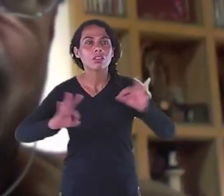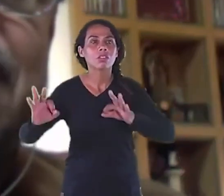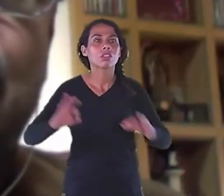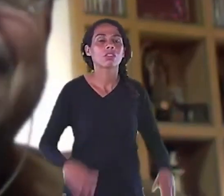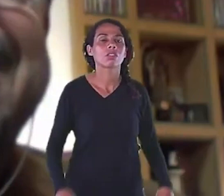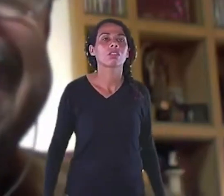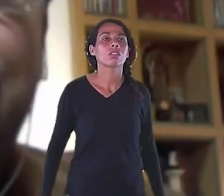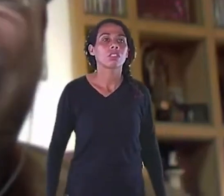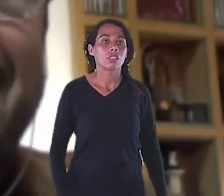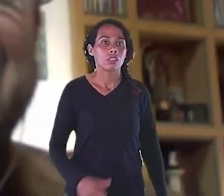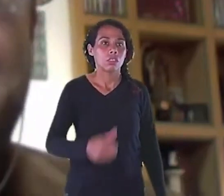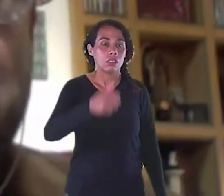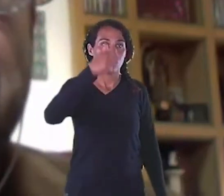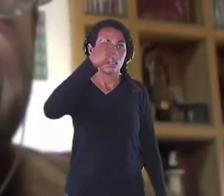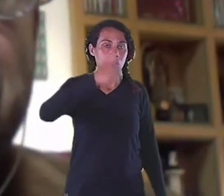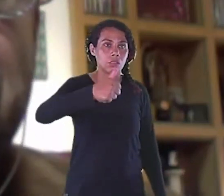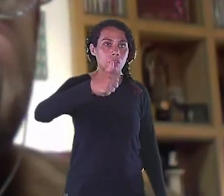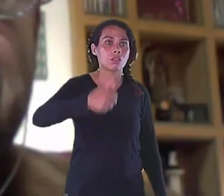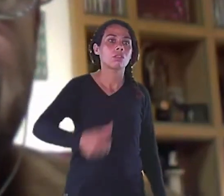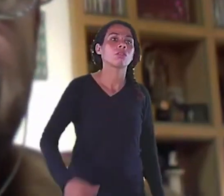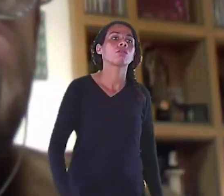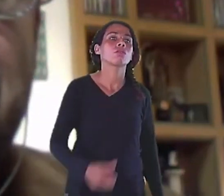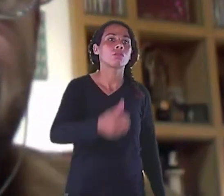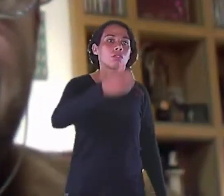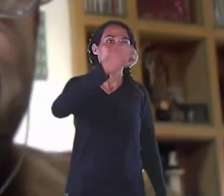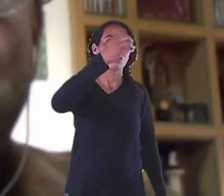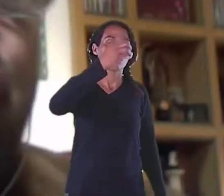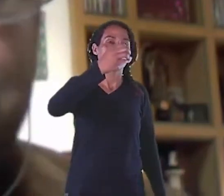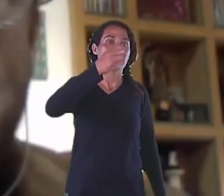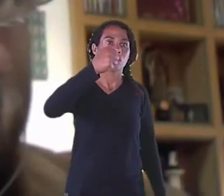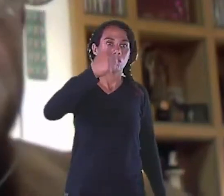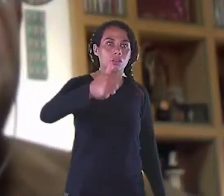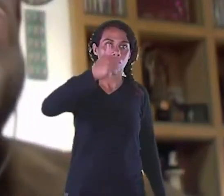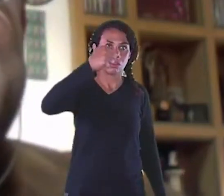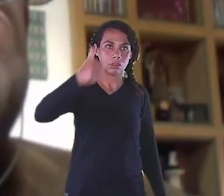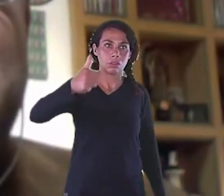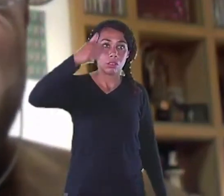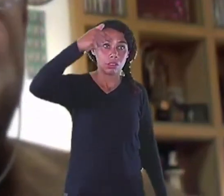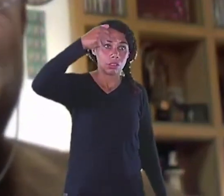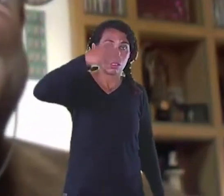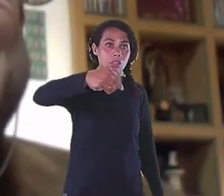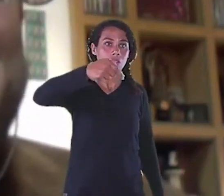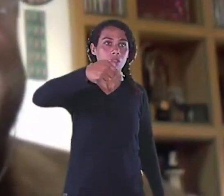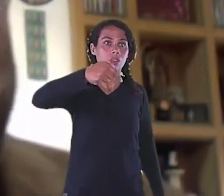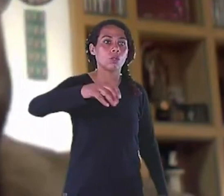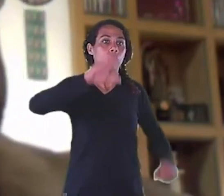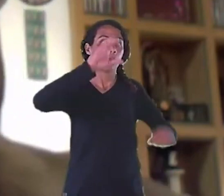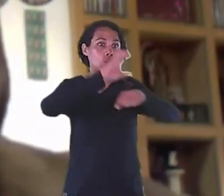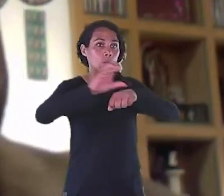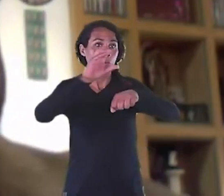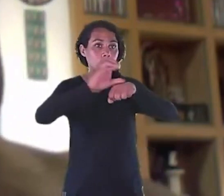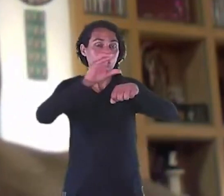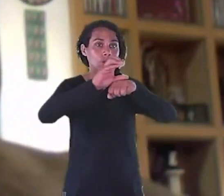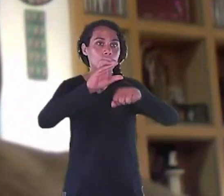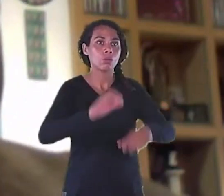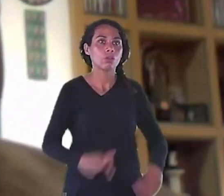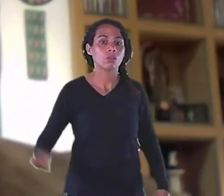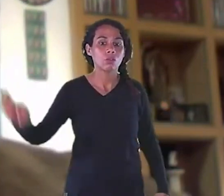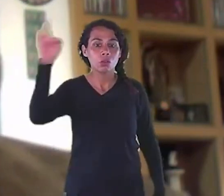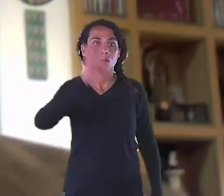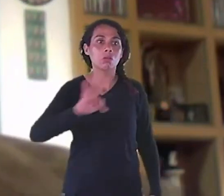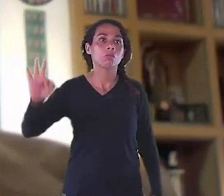contar A pós-graduação Cento quarenta e sete São números De seis cidades Para dezessete cidades Em Minas Gerais